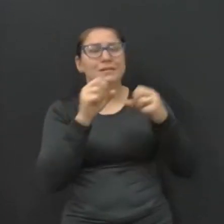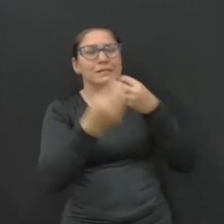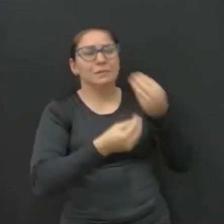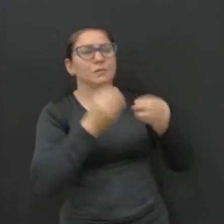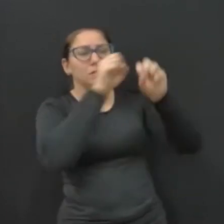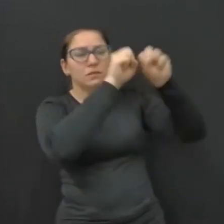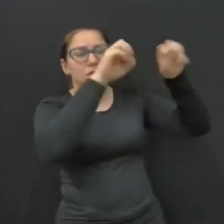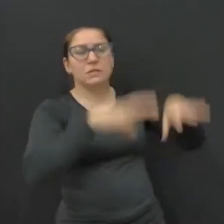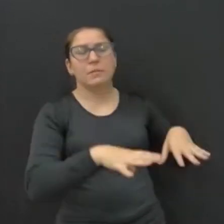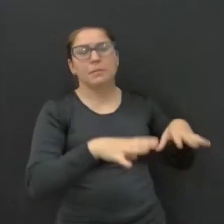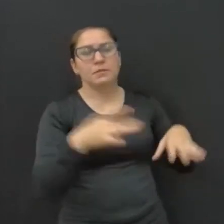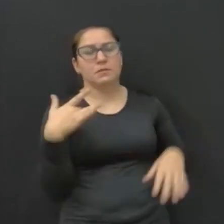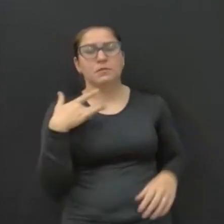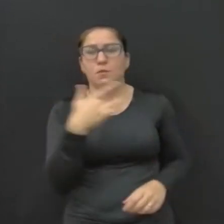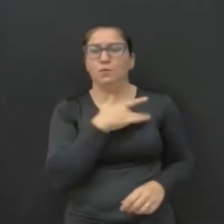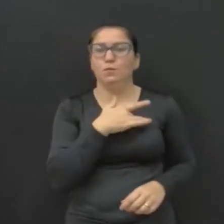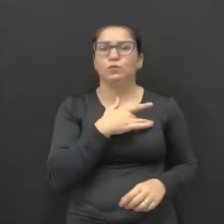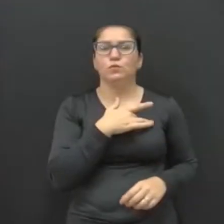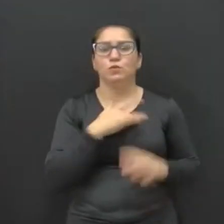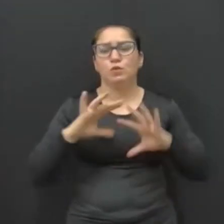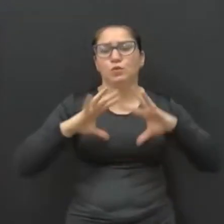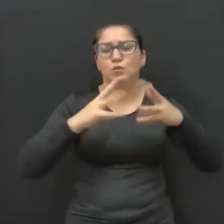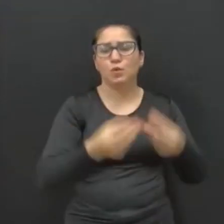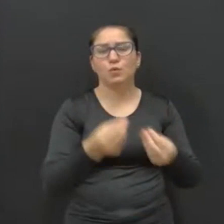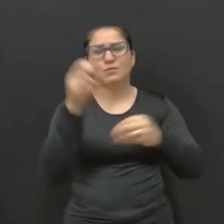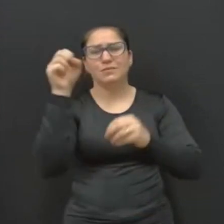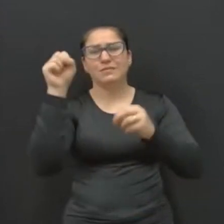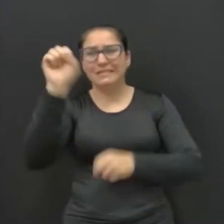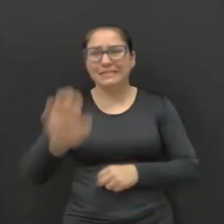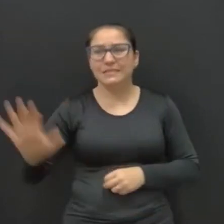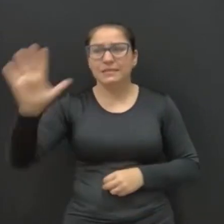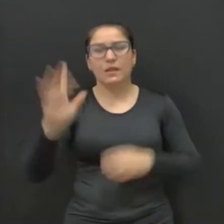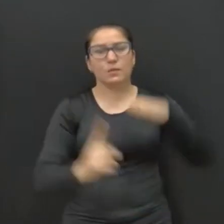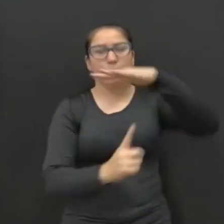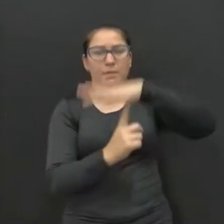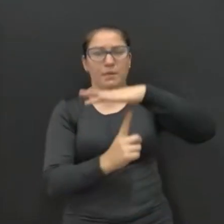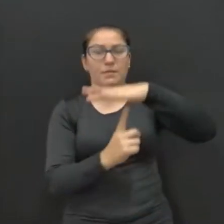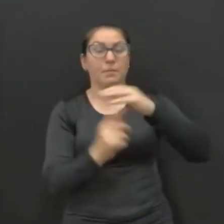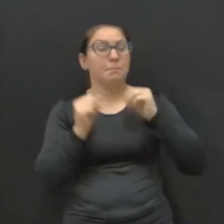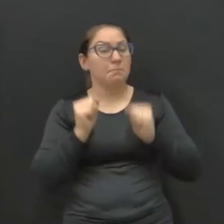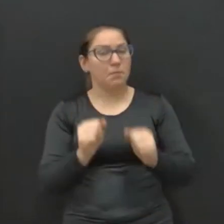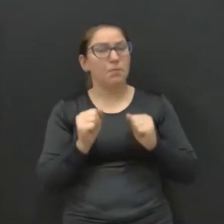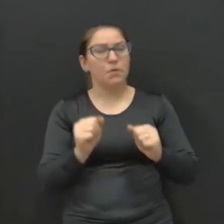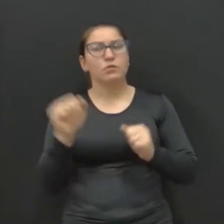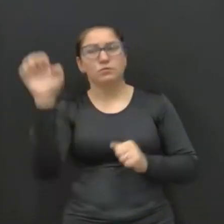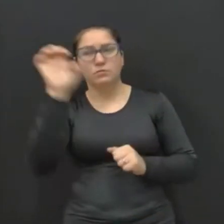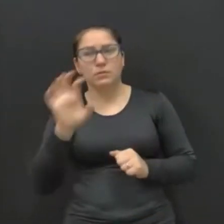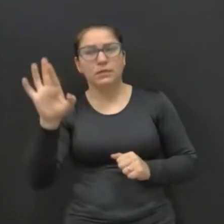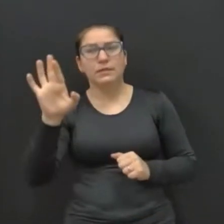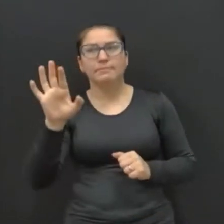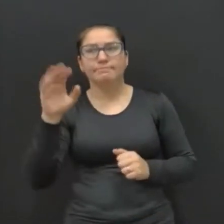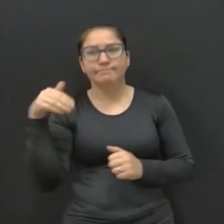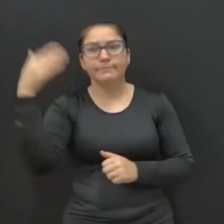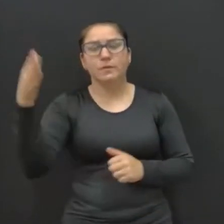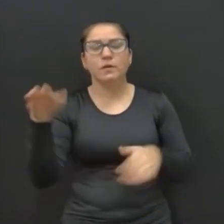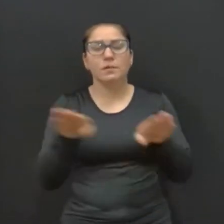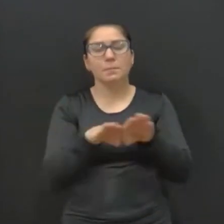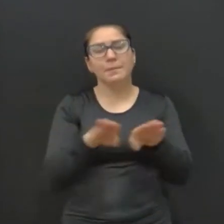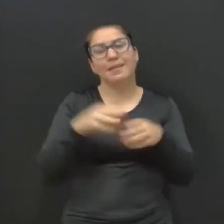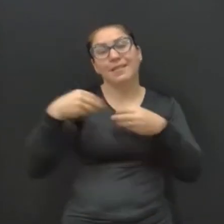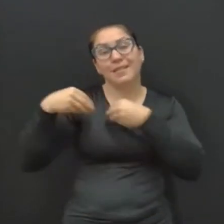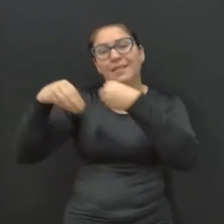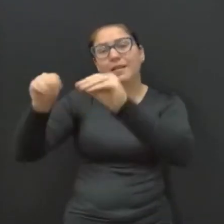de atendimento à saúde dos servidores do Estado do Paraná, aqui na nossa regional, lá para a CIS-Chateaubriand.